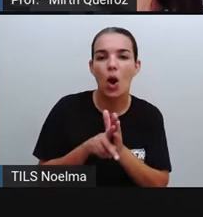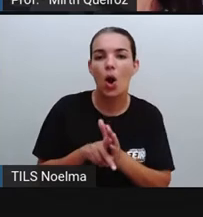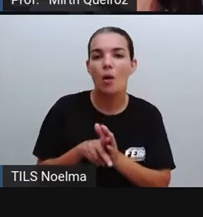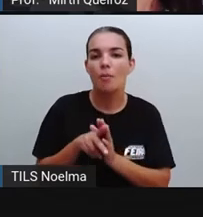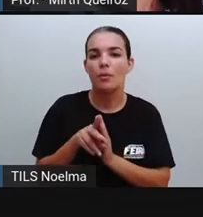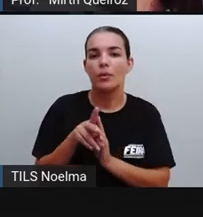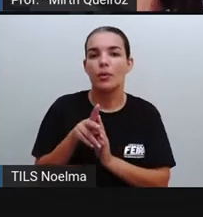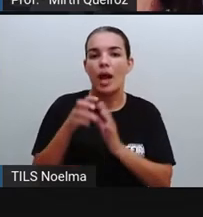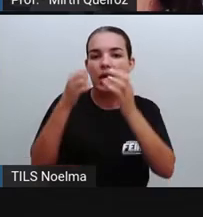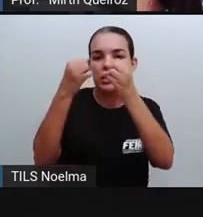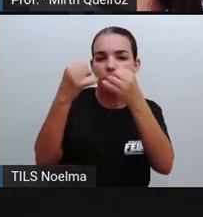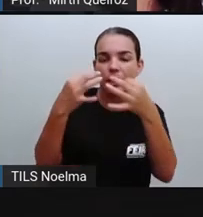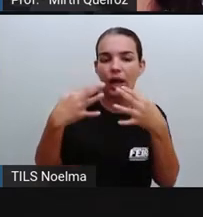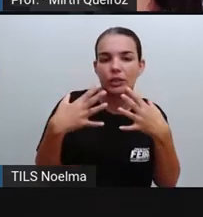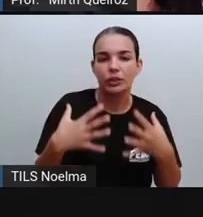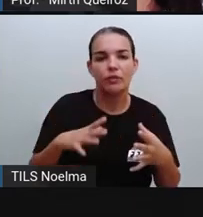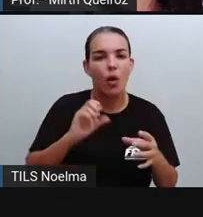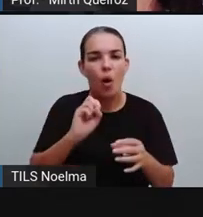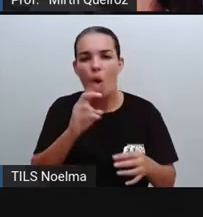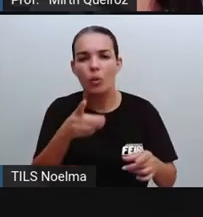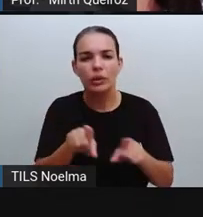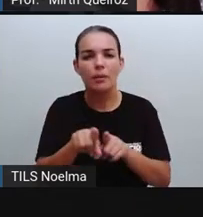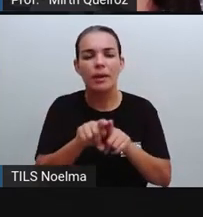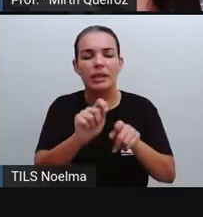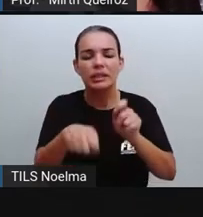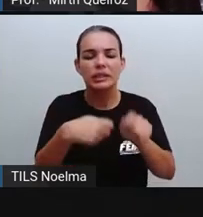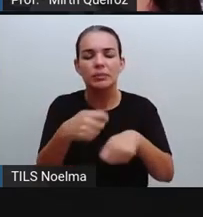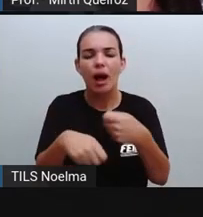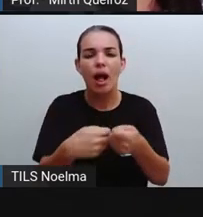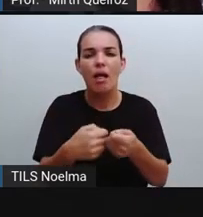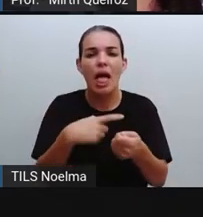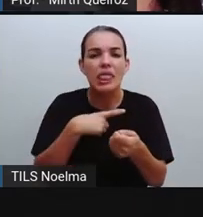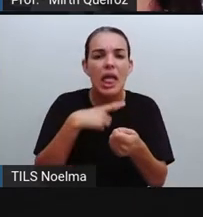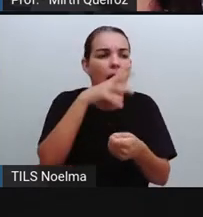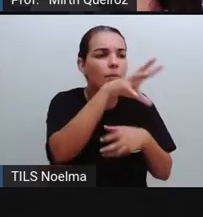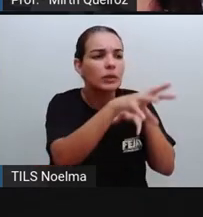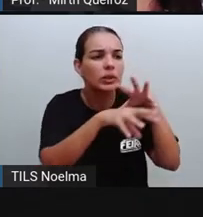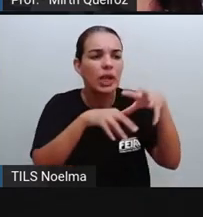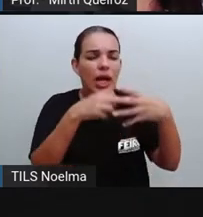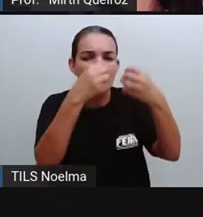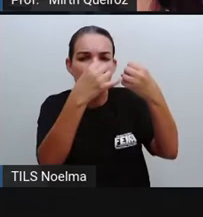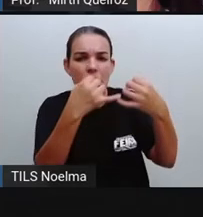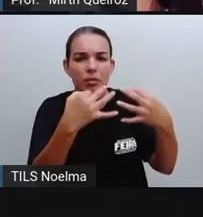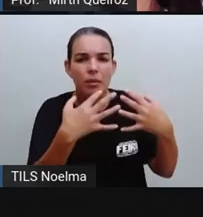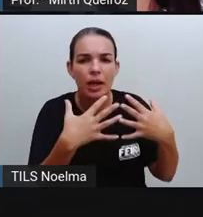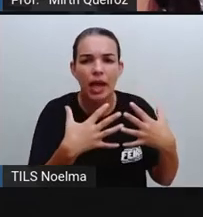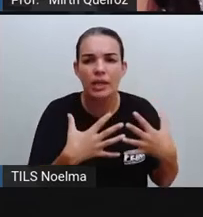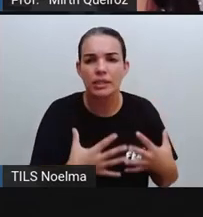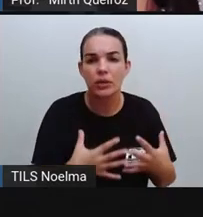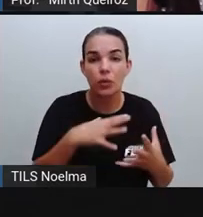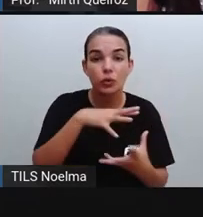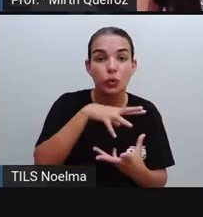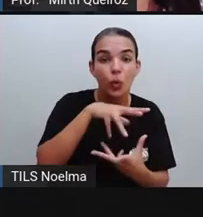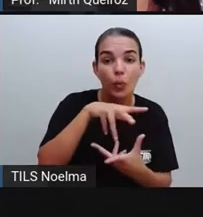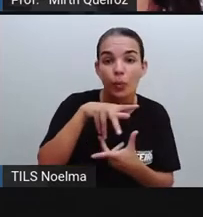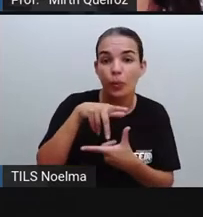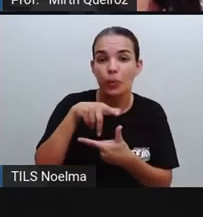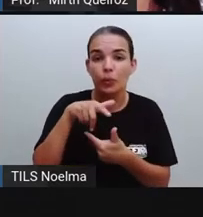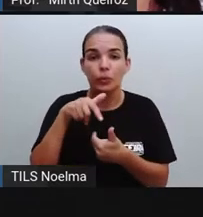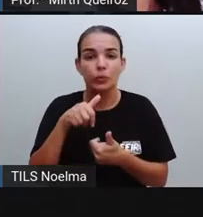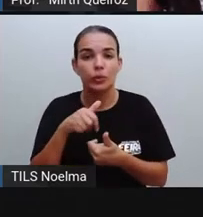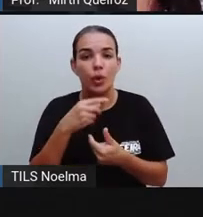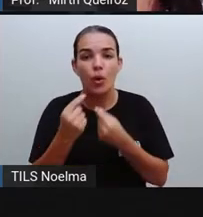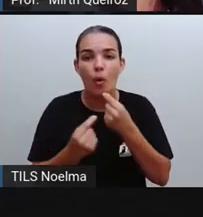Então, explicar as origens do mundo do homem por meio de personagens como deuses e semideuses.